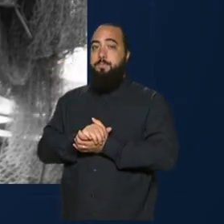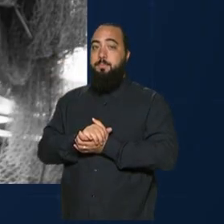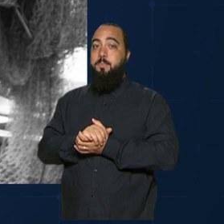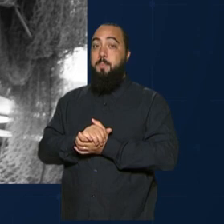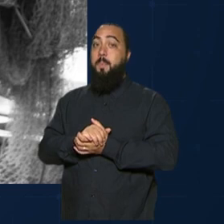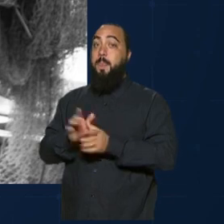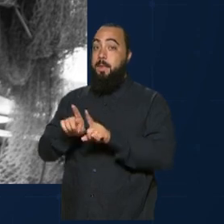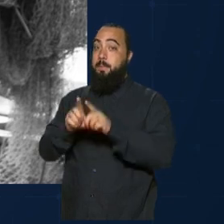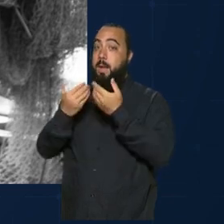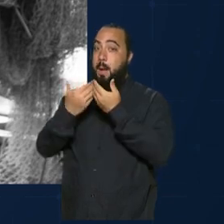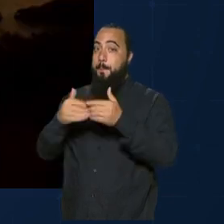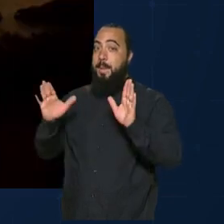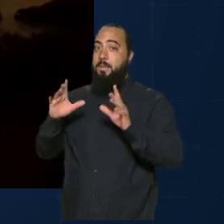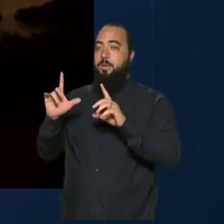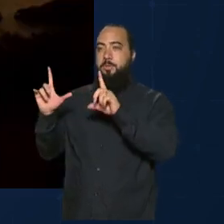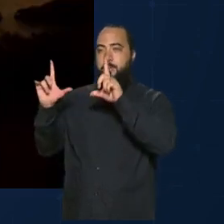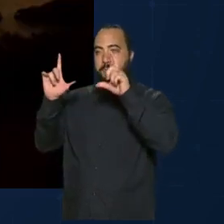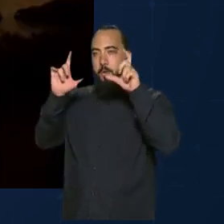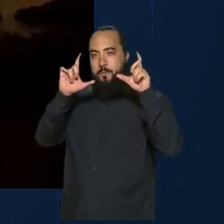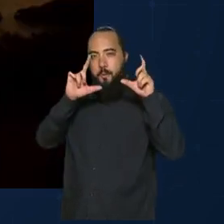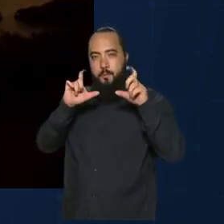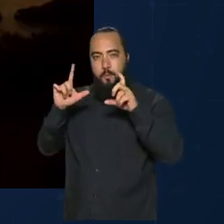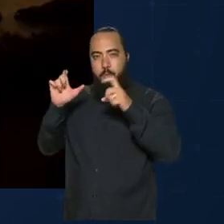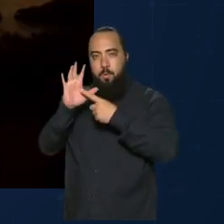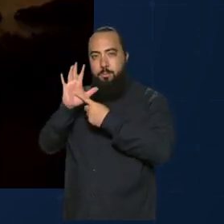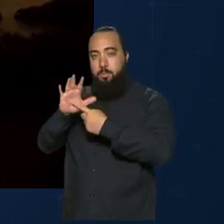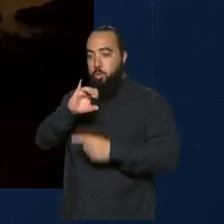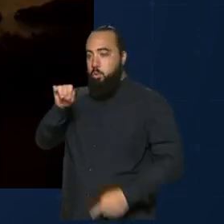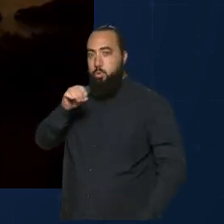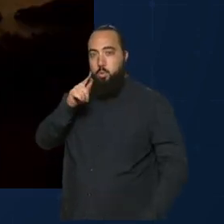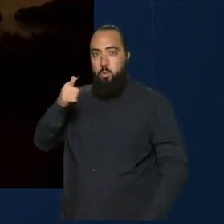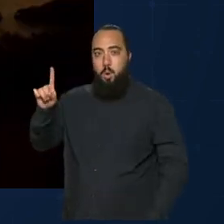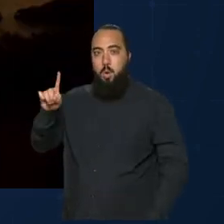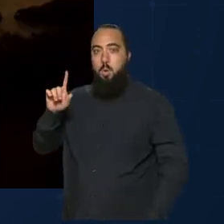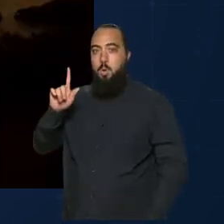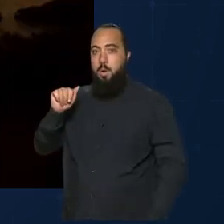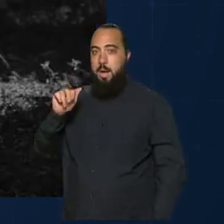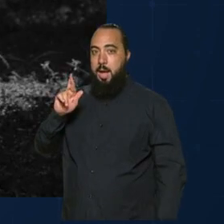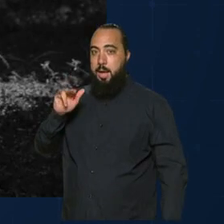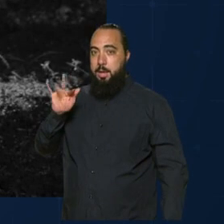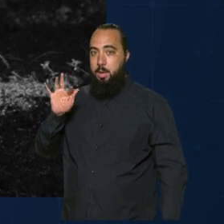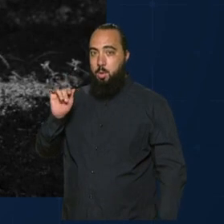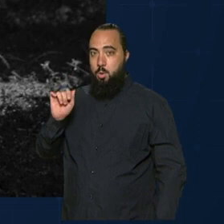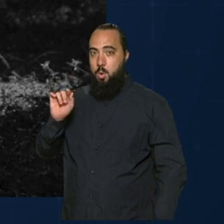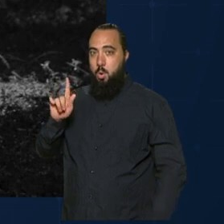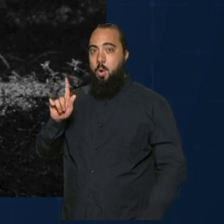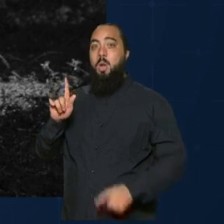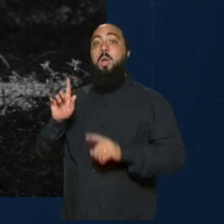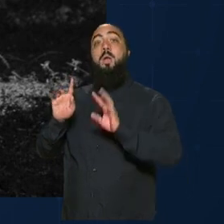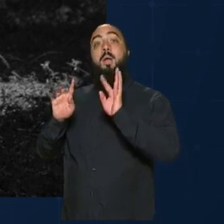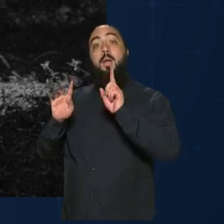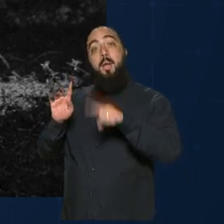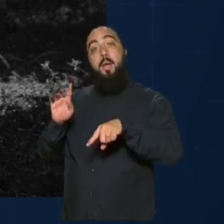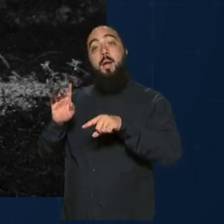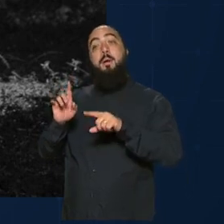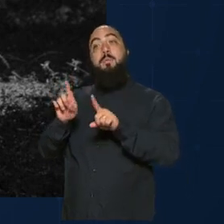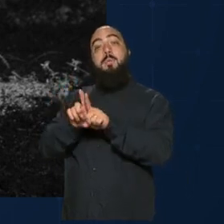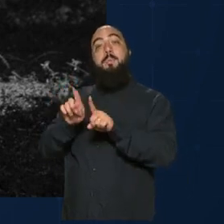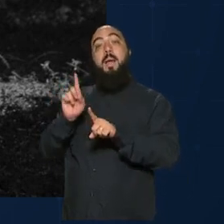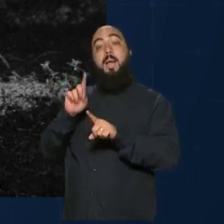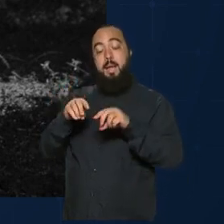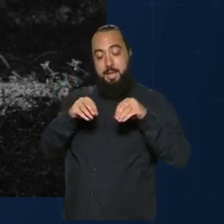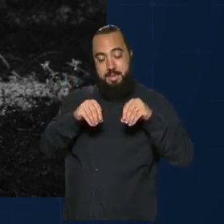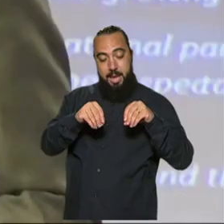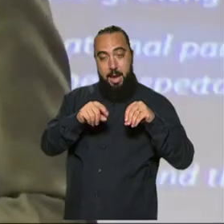inaugurada uma exposição fotográfica de João Garrigó, feita para a Agência Espacial Brasileira, com o título de Da Terra